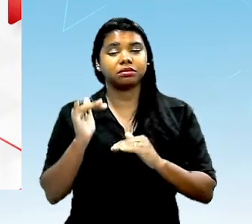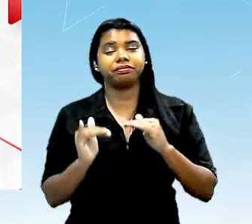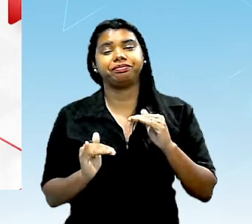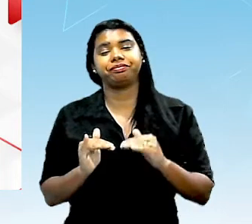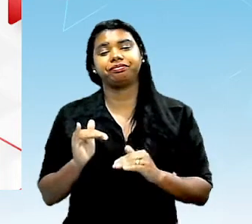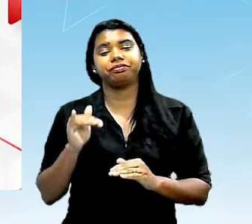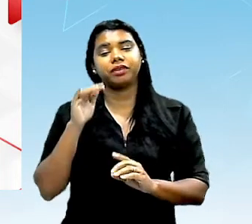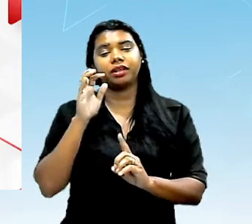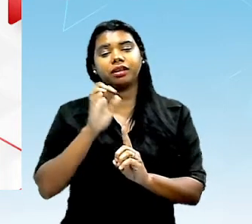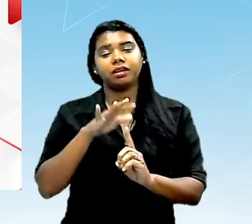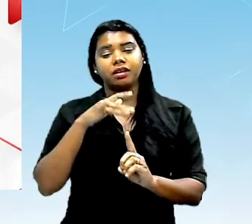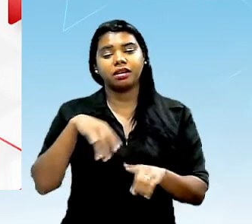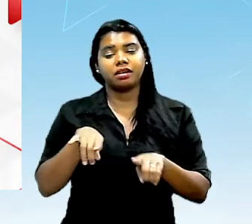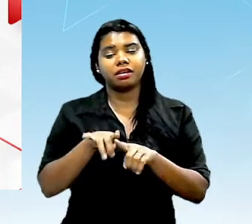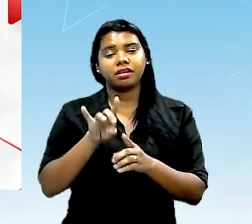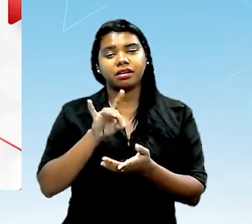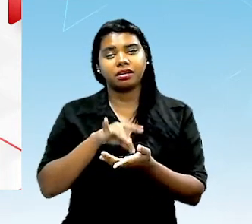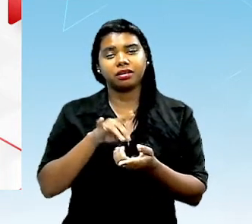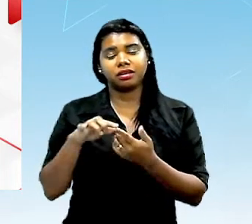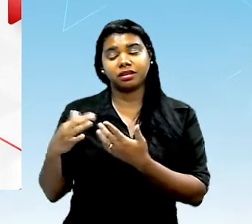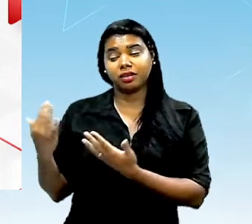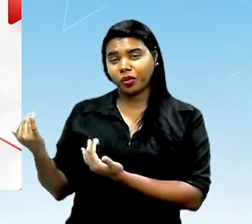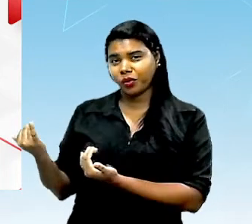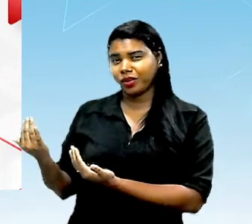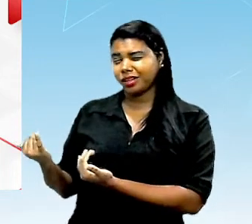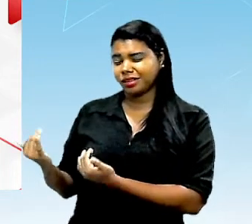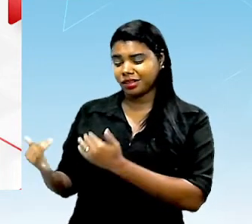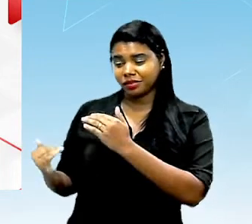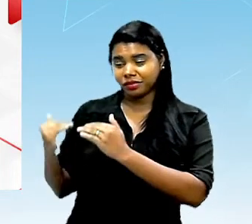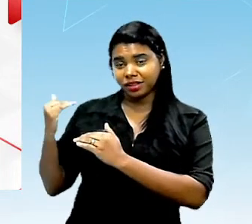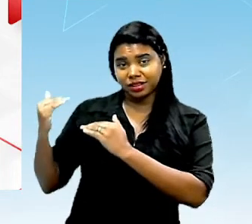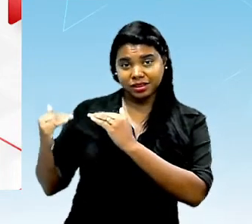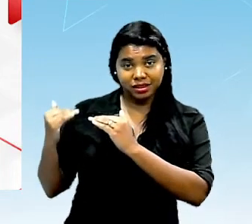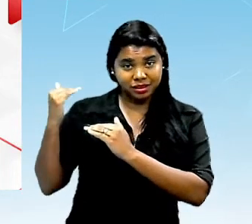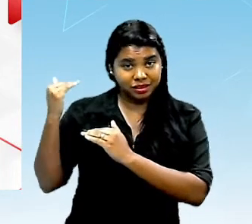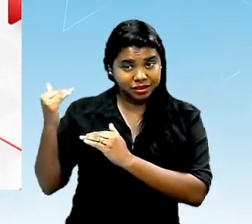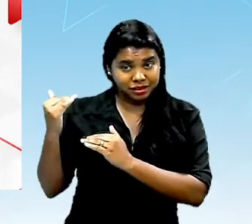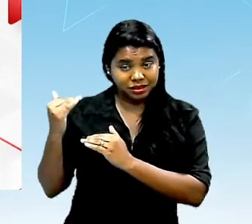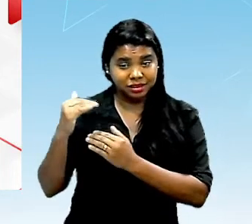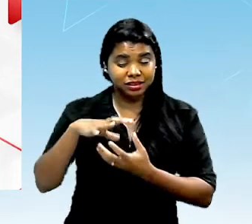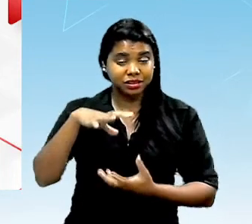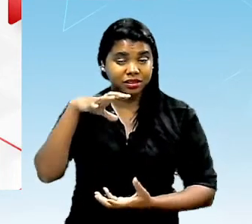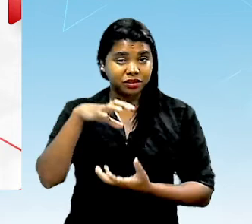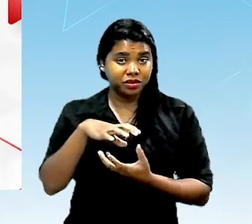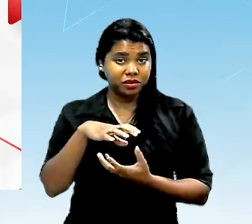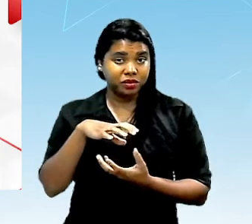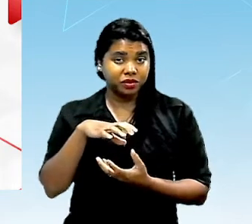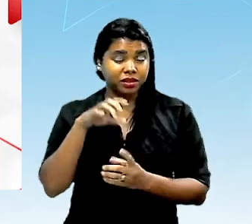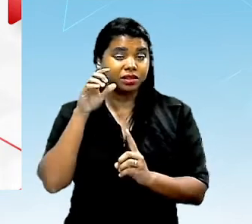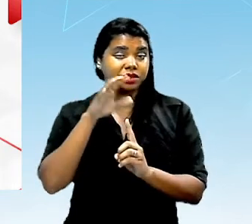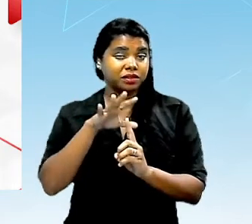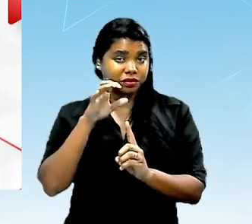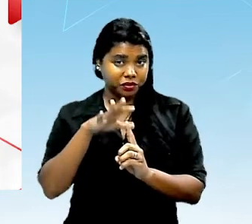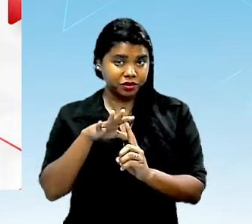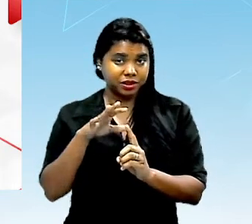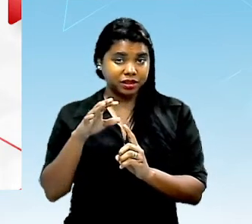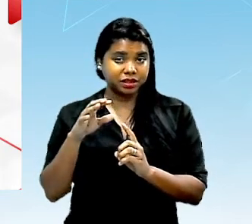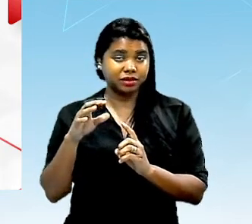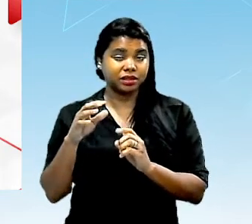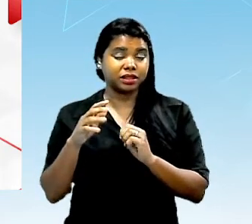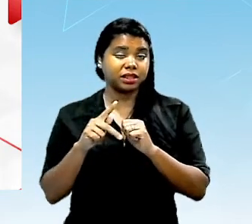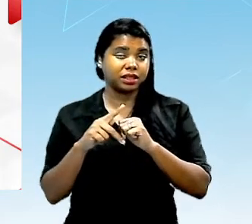influenciar se é um adolescente em fase de crescimento se é um idoso isso influencia na quantidade de proteína